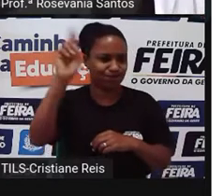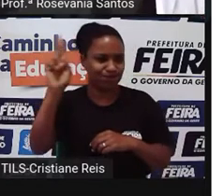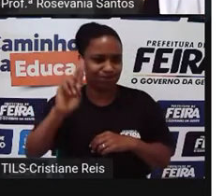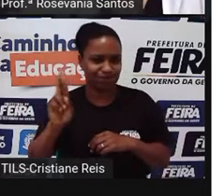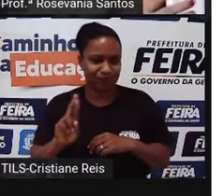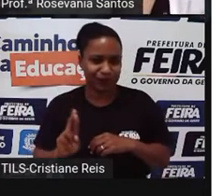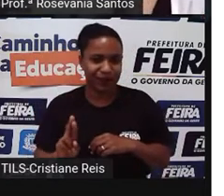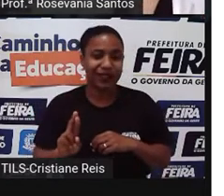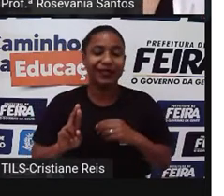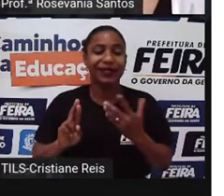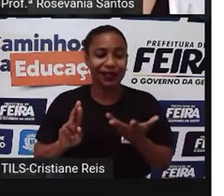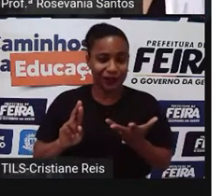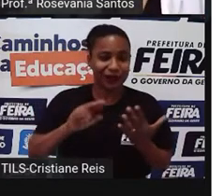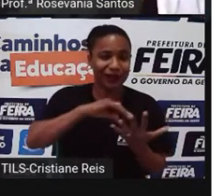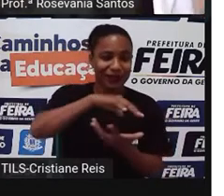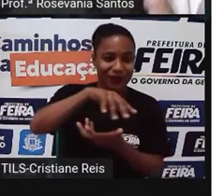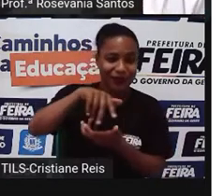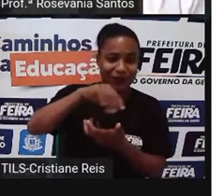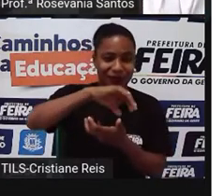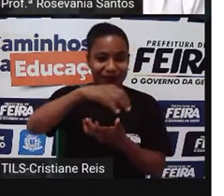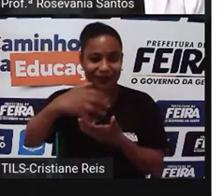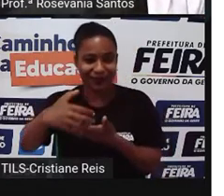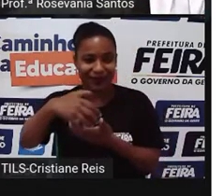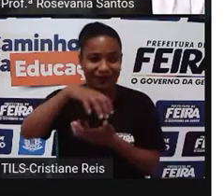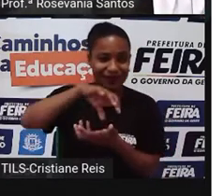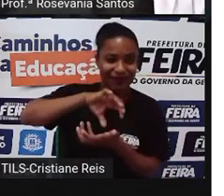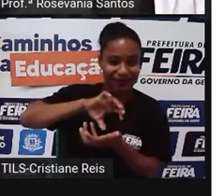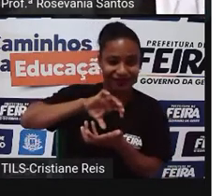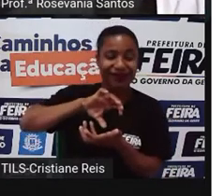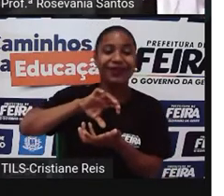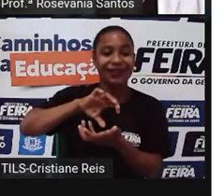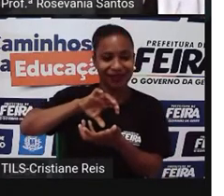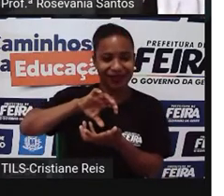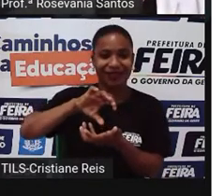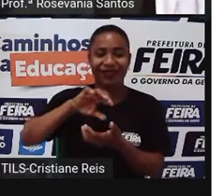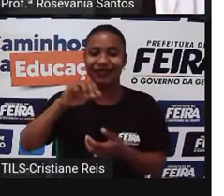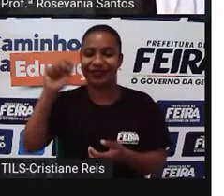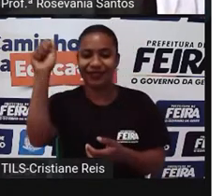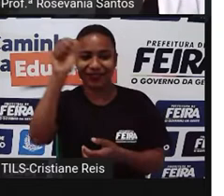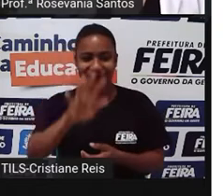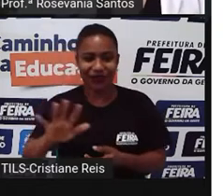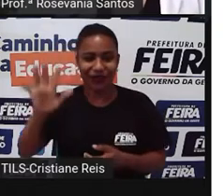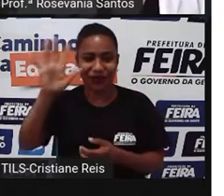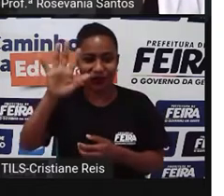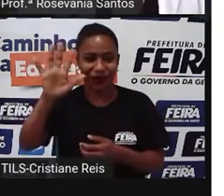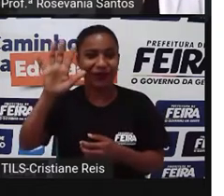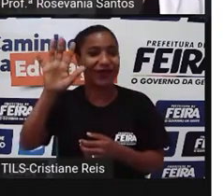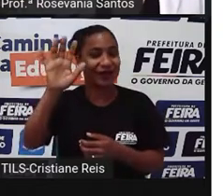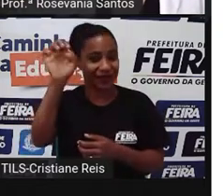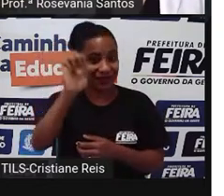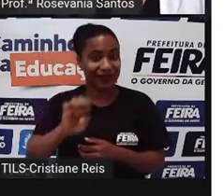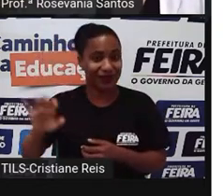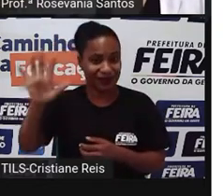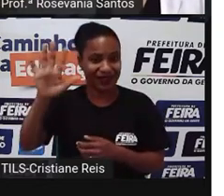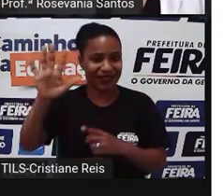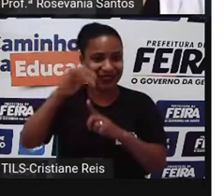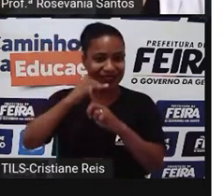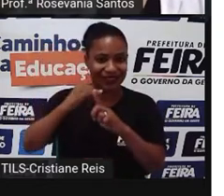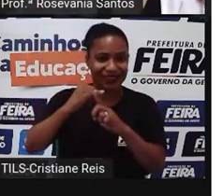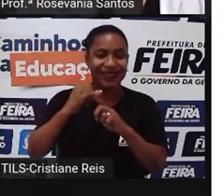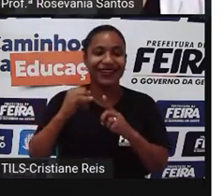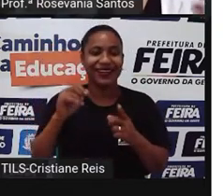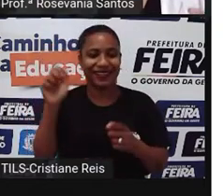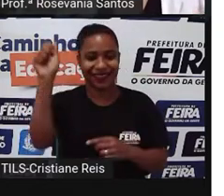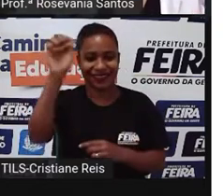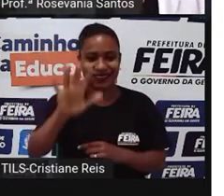dois continentes, ele começa na Europa e termina, né? Na Ásia, sua maior parte, né? Na Ásia. Então, tem uma série